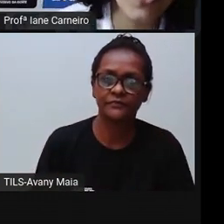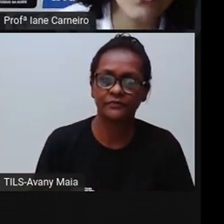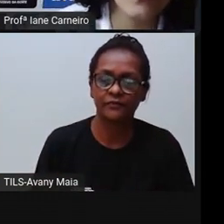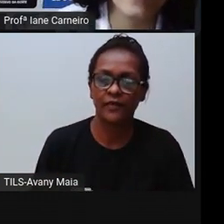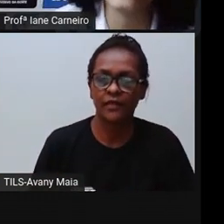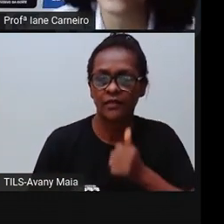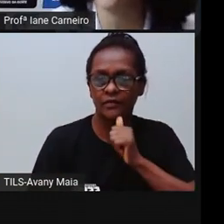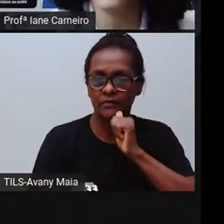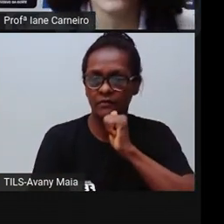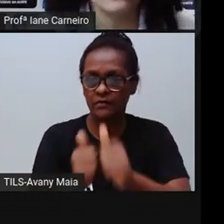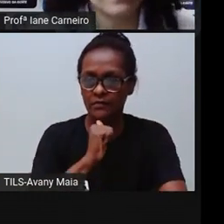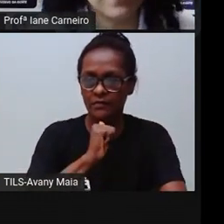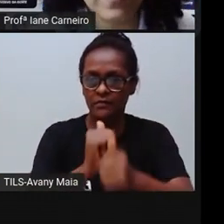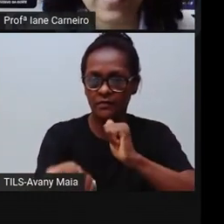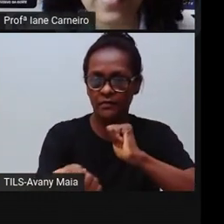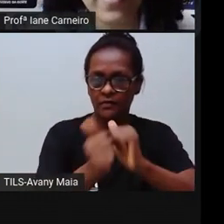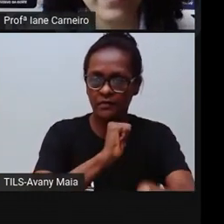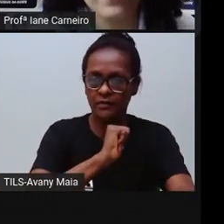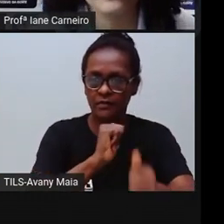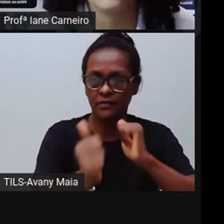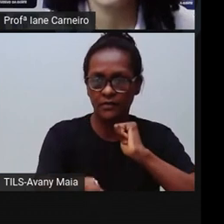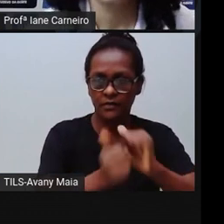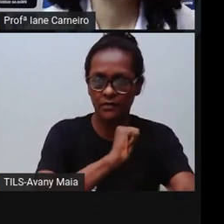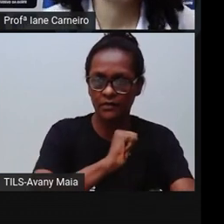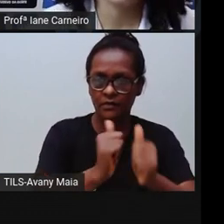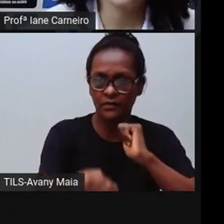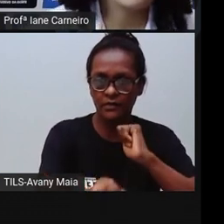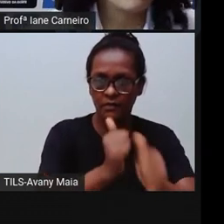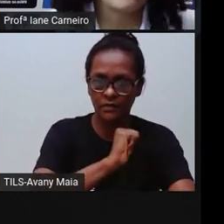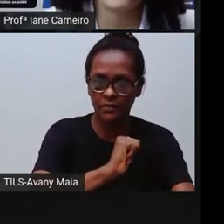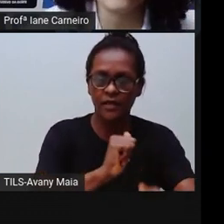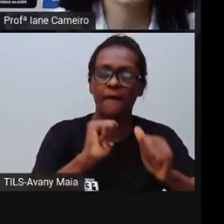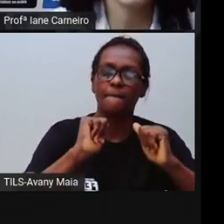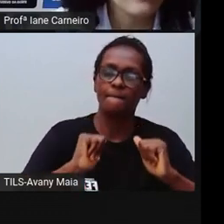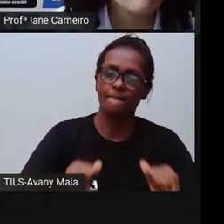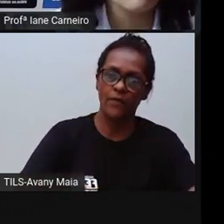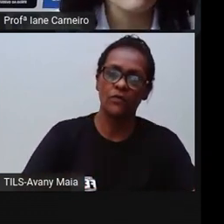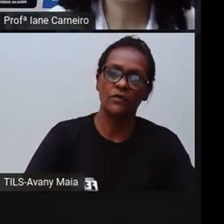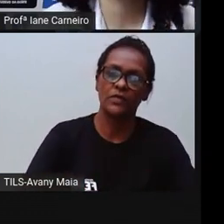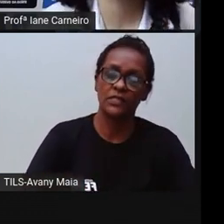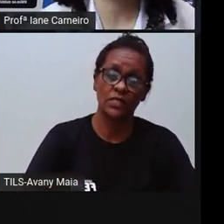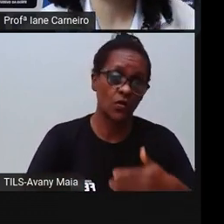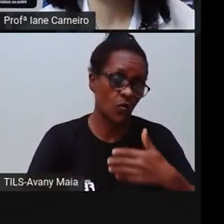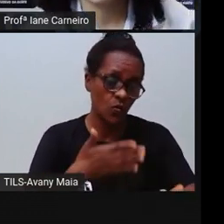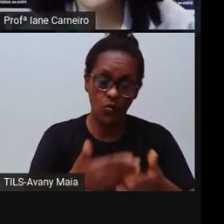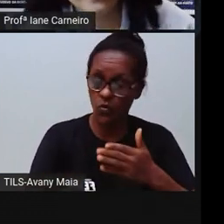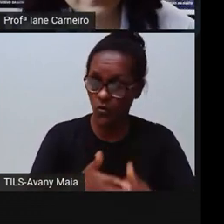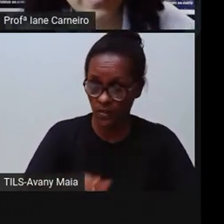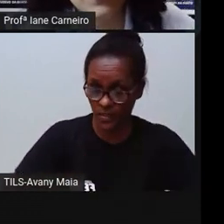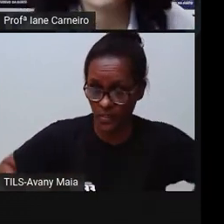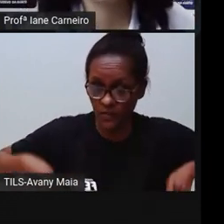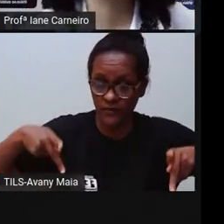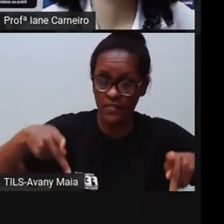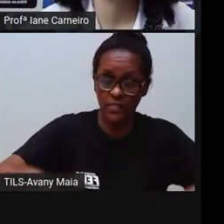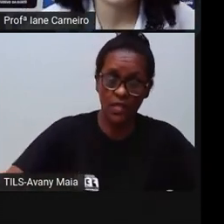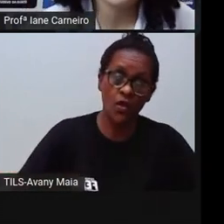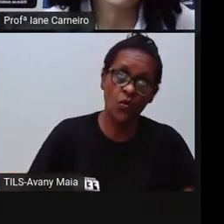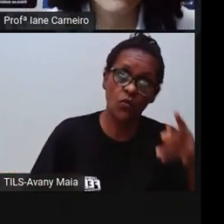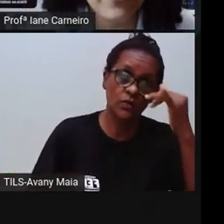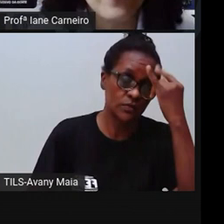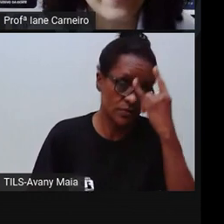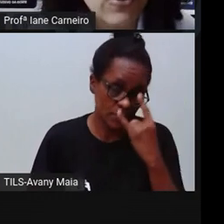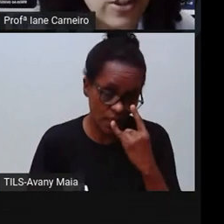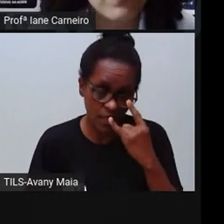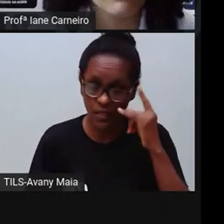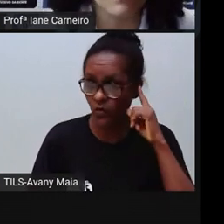esporte, né? Independente se essa criança tem alguma deficiência ou não, né? Se ela é deficiente, ela também tem esse